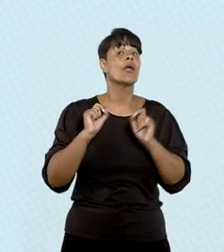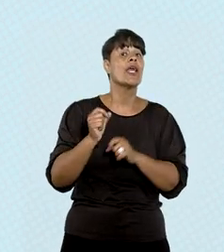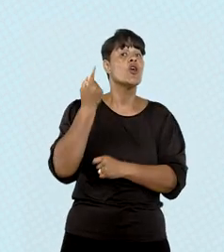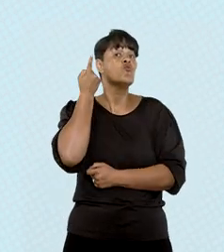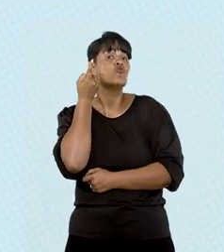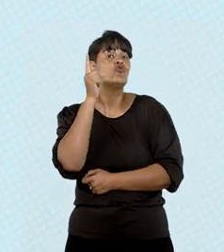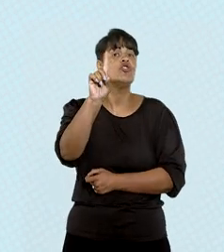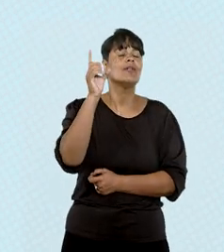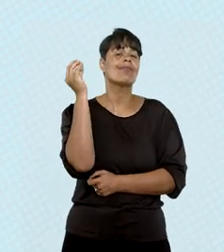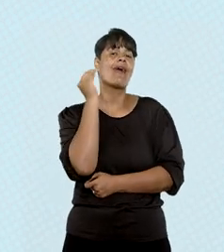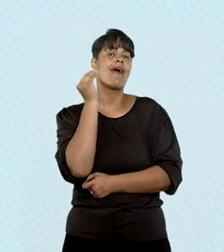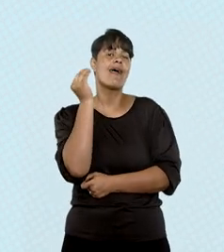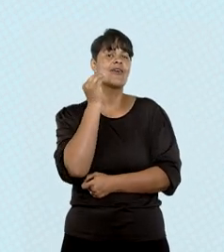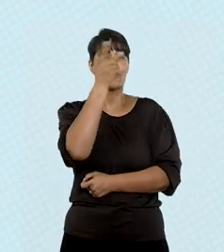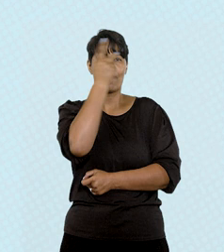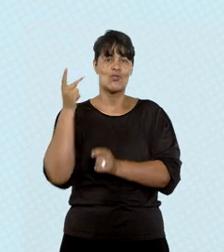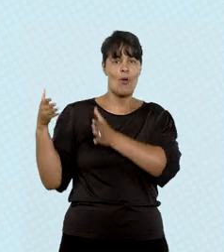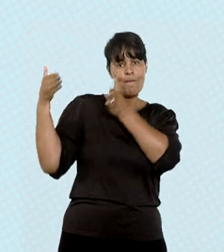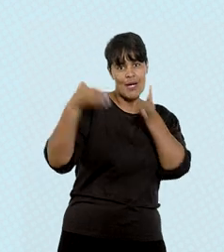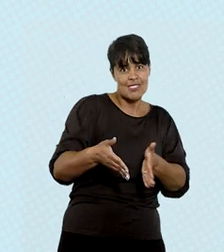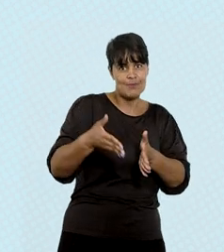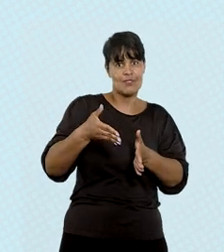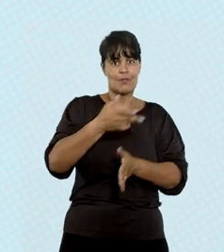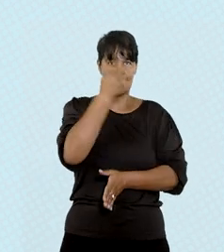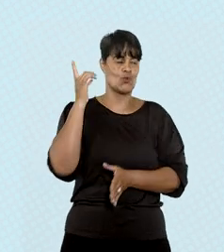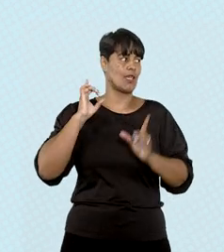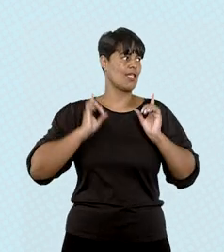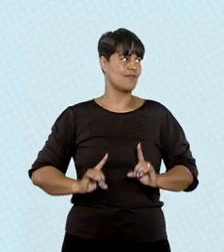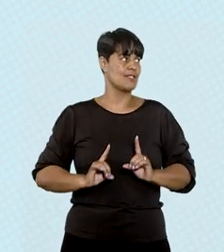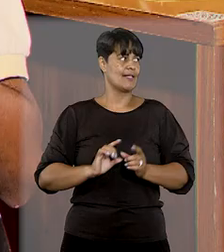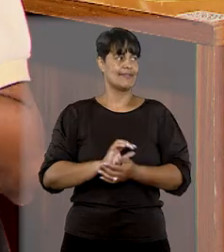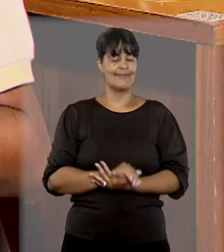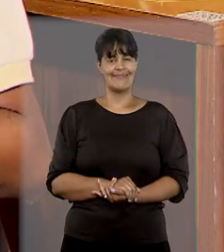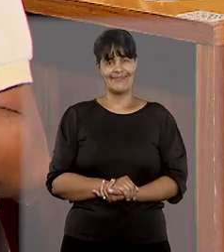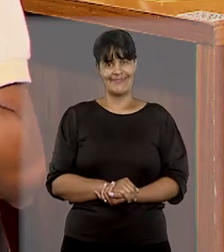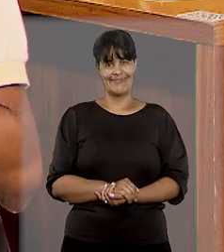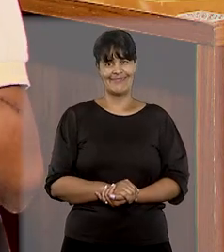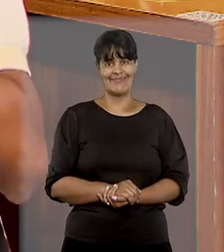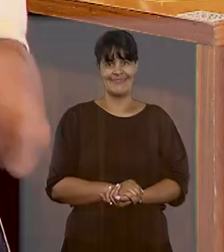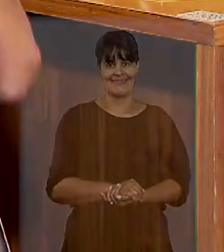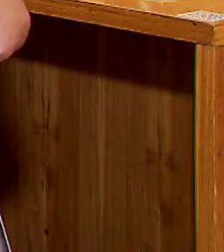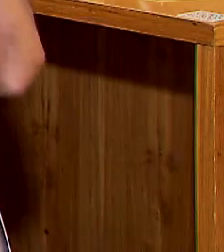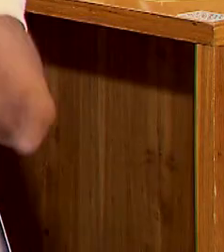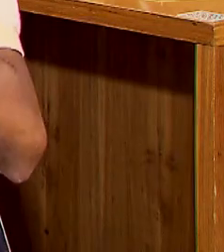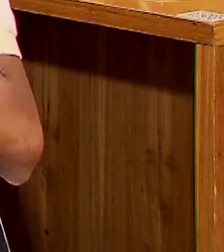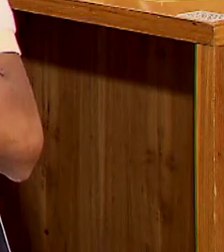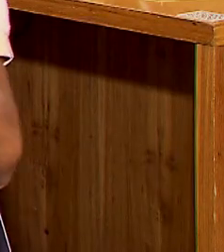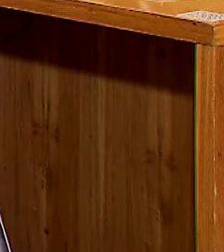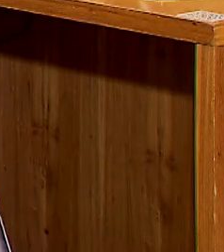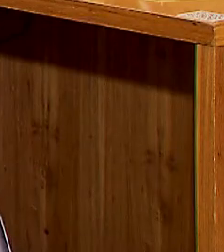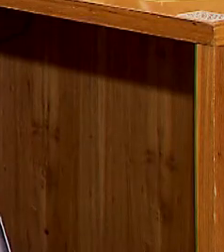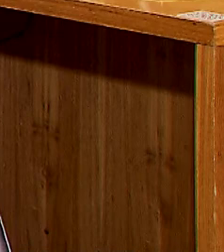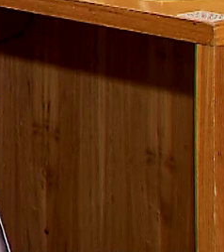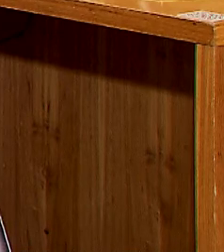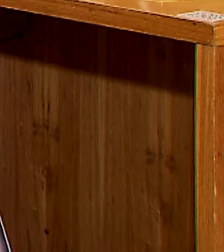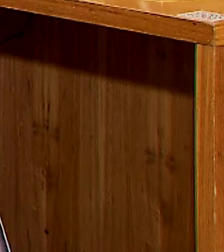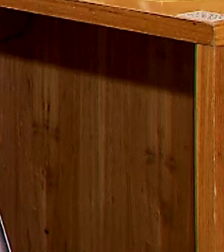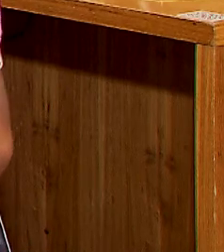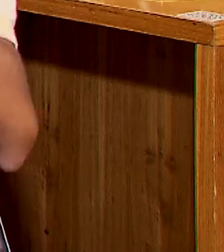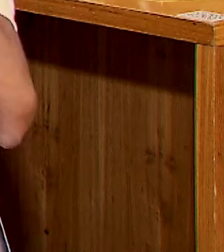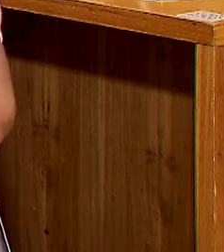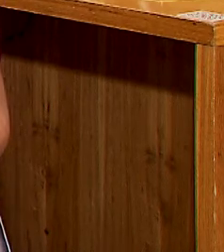um dia teste com a participação de pessoas com deficiência. Eu senti, vendo o sistema,